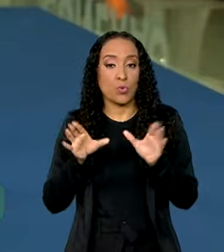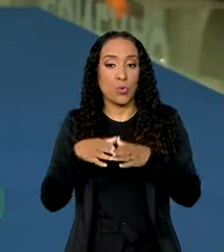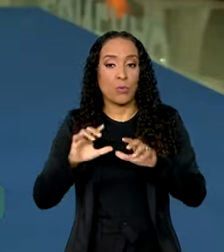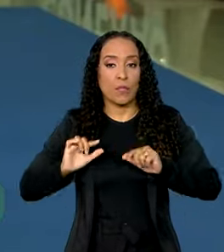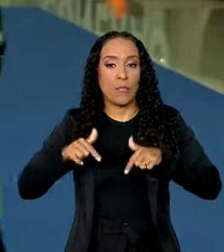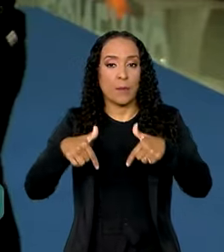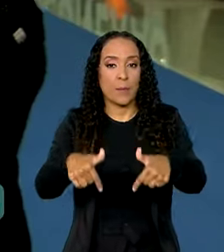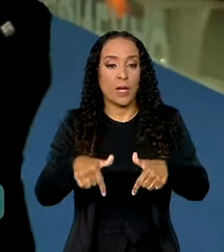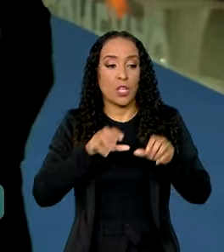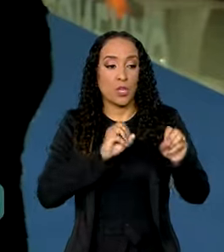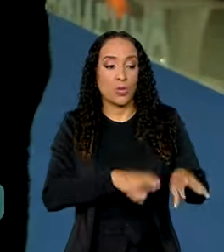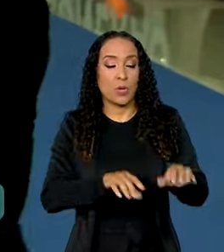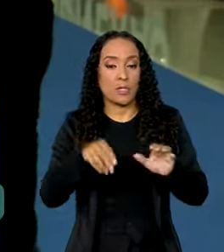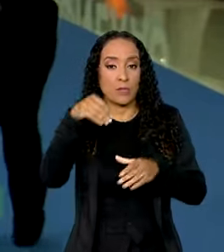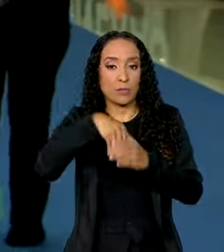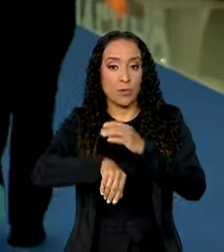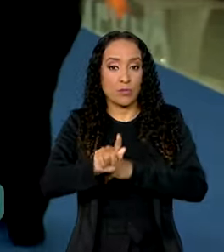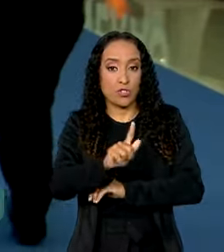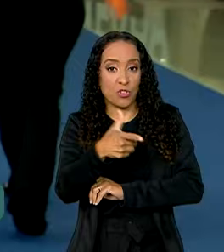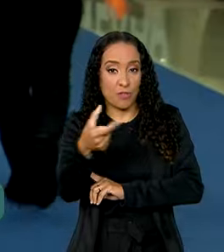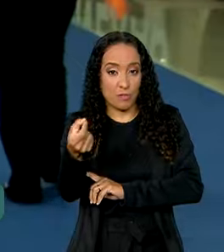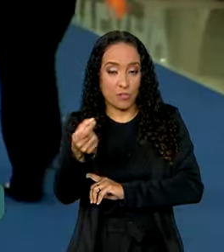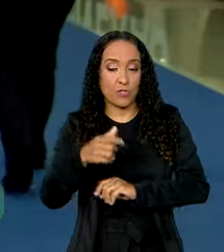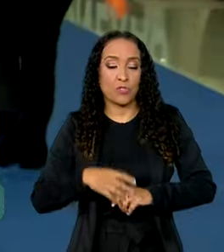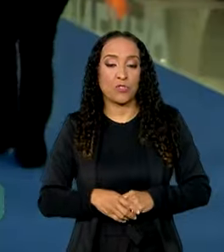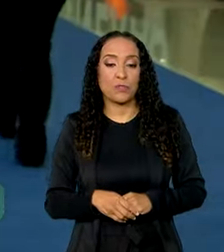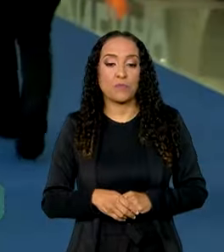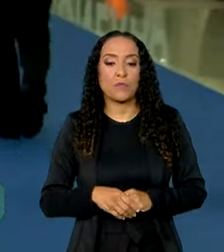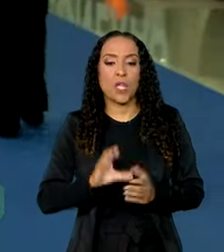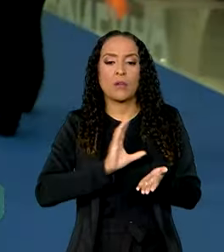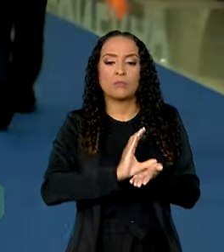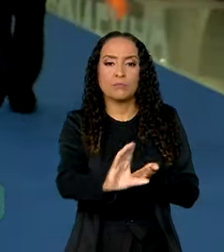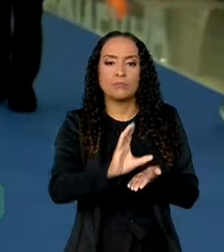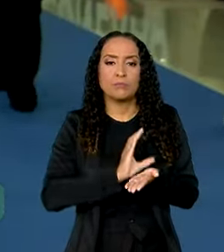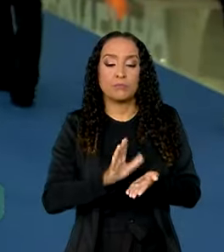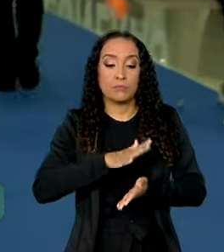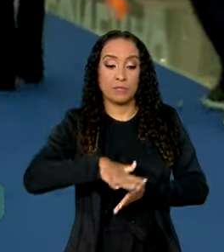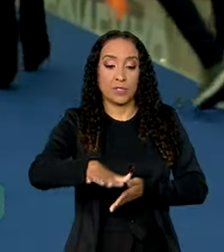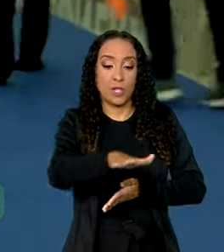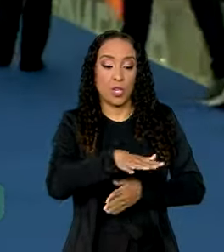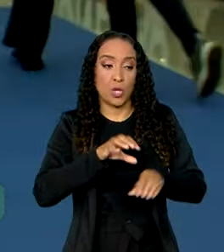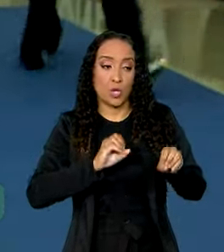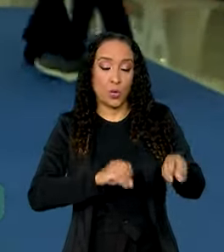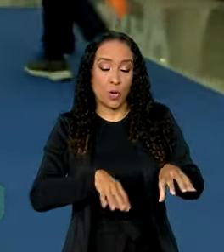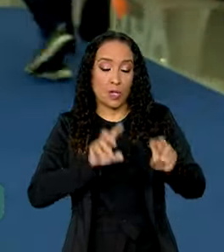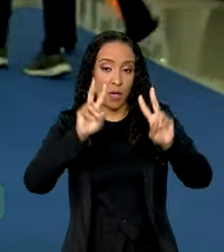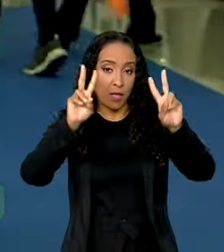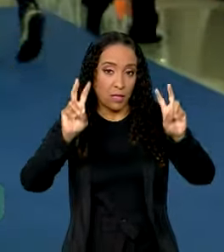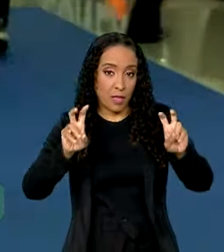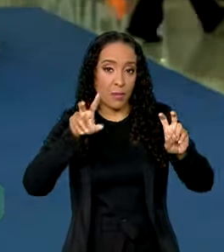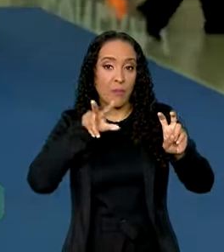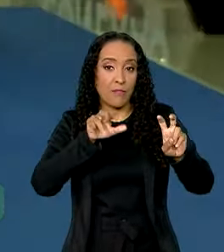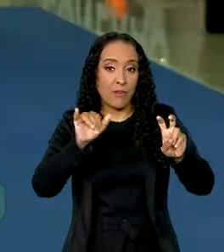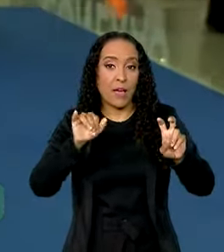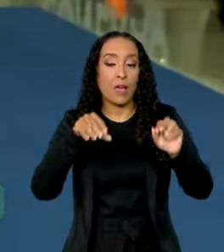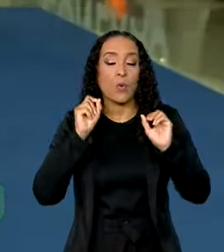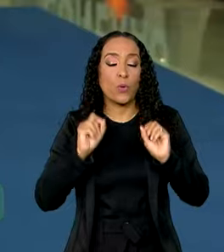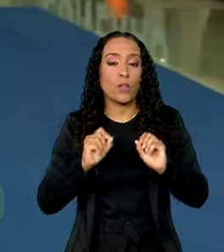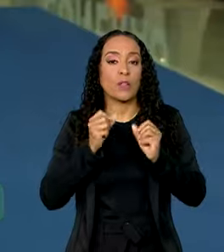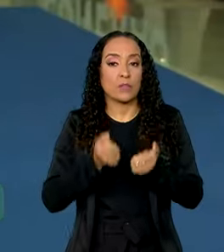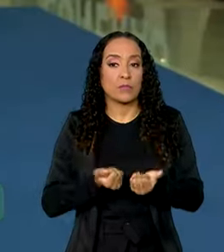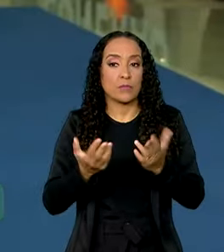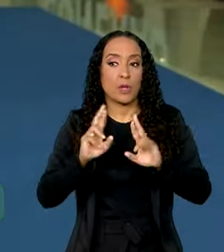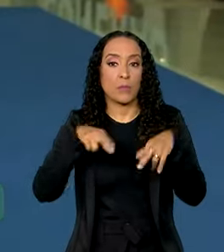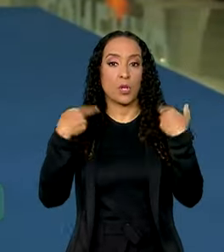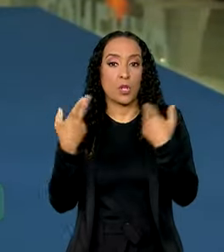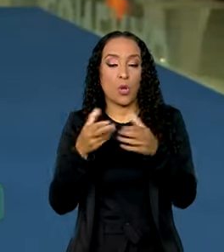Trabalho de Educação do G20. Financiamento para a educação vai ser um dos temas que vão ser levados para